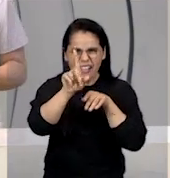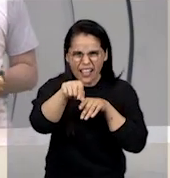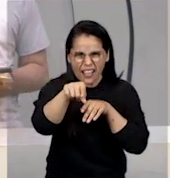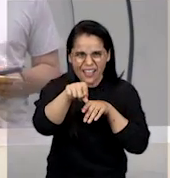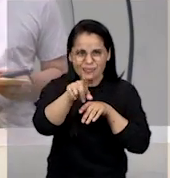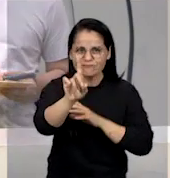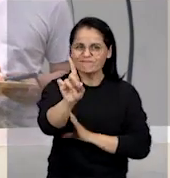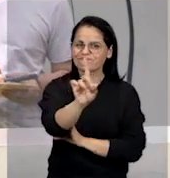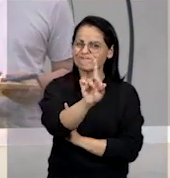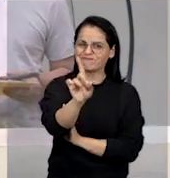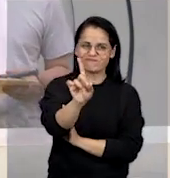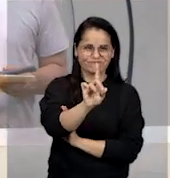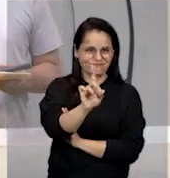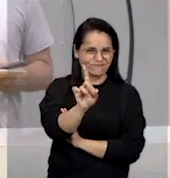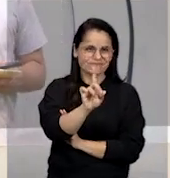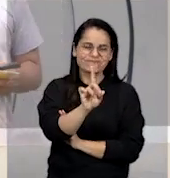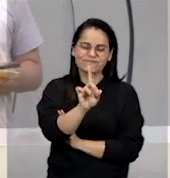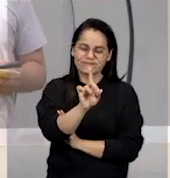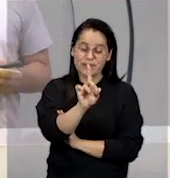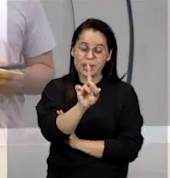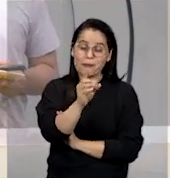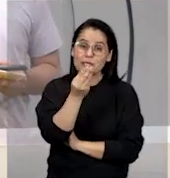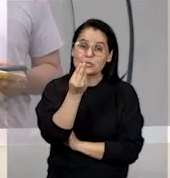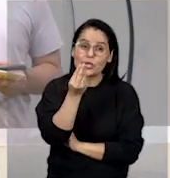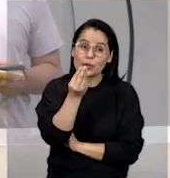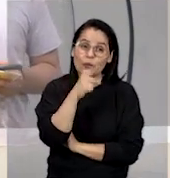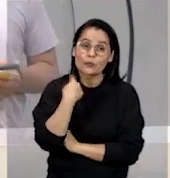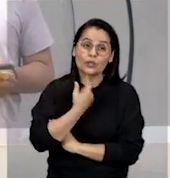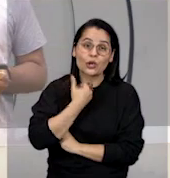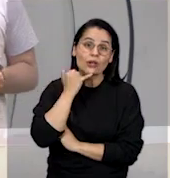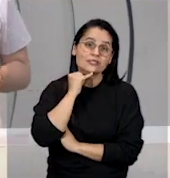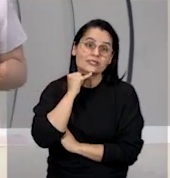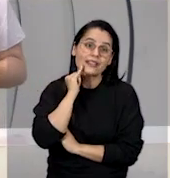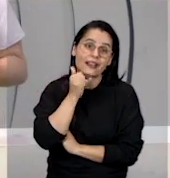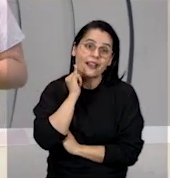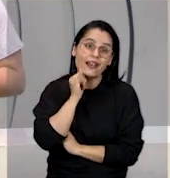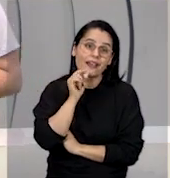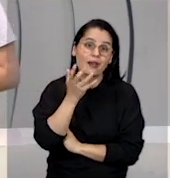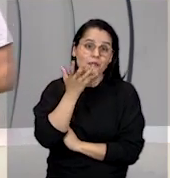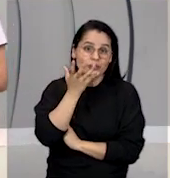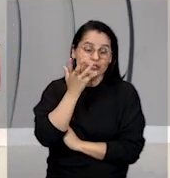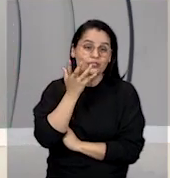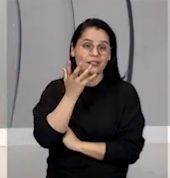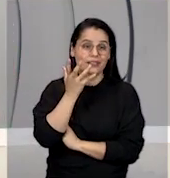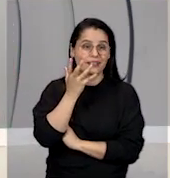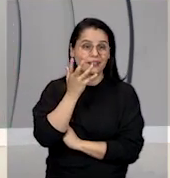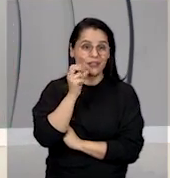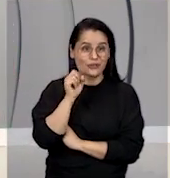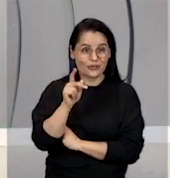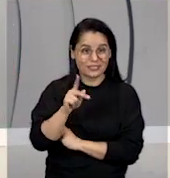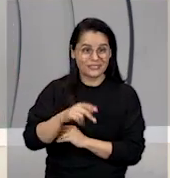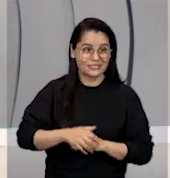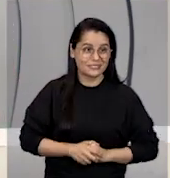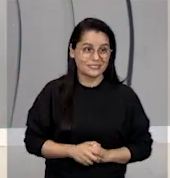estão acontecendo. Mas é assim que nós declaramos. É aí que a gente quer chegar. Ok?